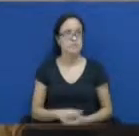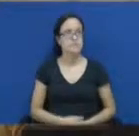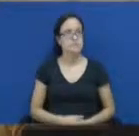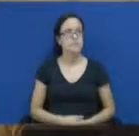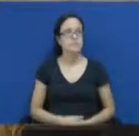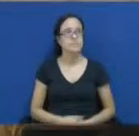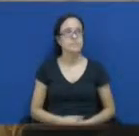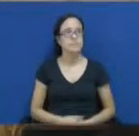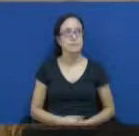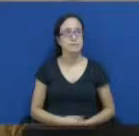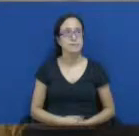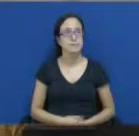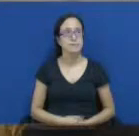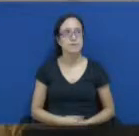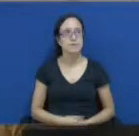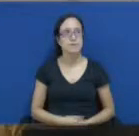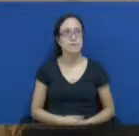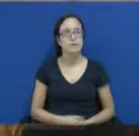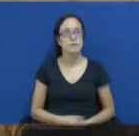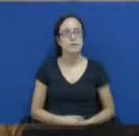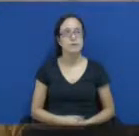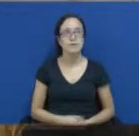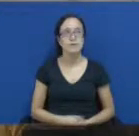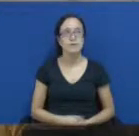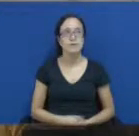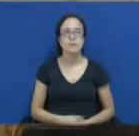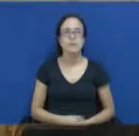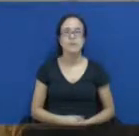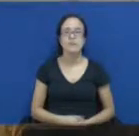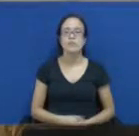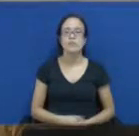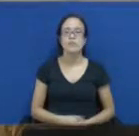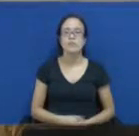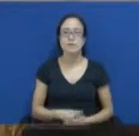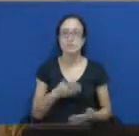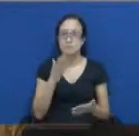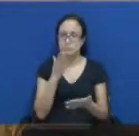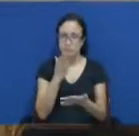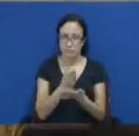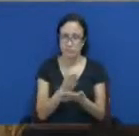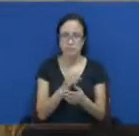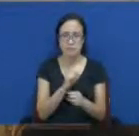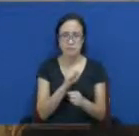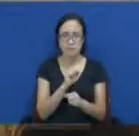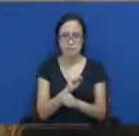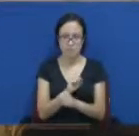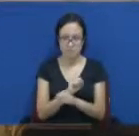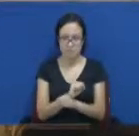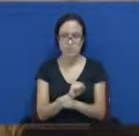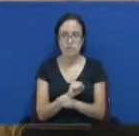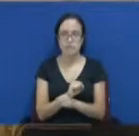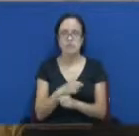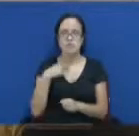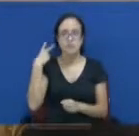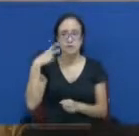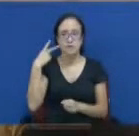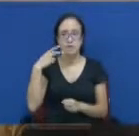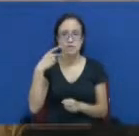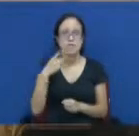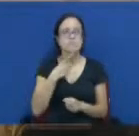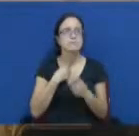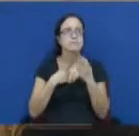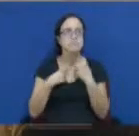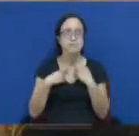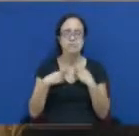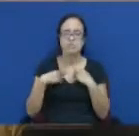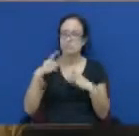os trabalhos estão a presidência suspenderá os trabalhos por esse minuto e os vereadores que assim o desejarem quiser dialogar com o senhor André